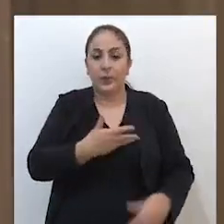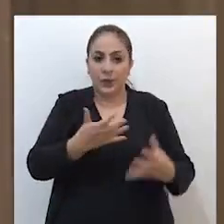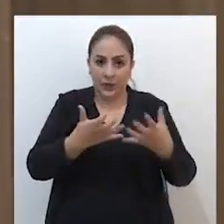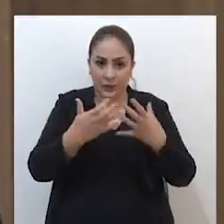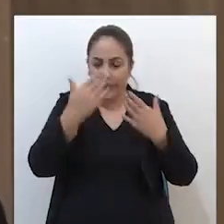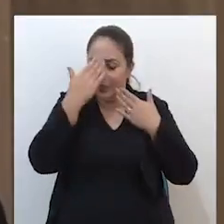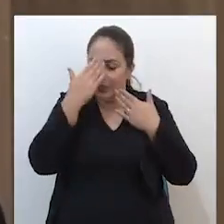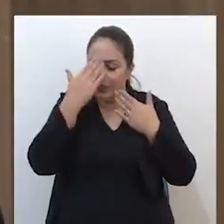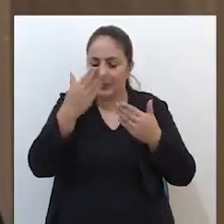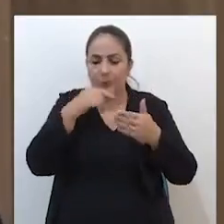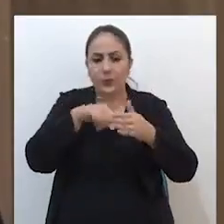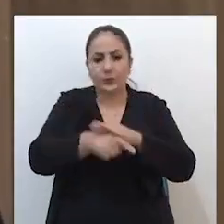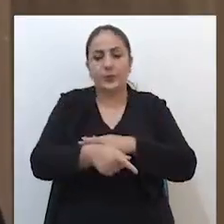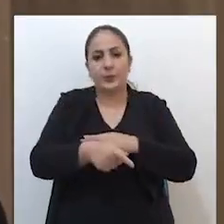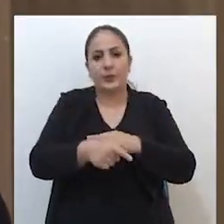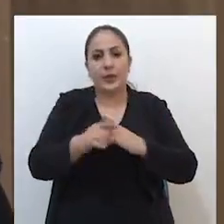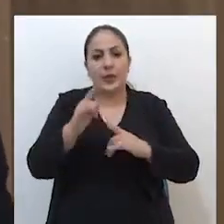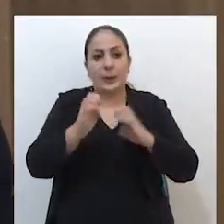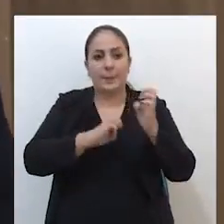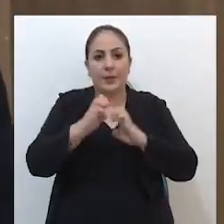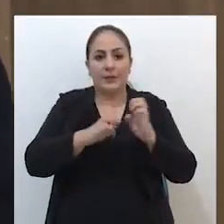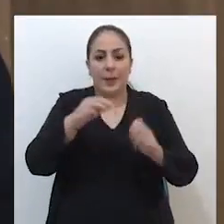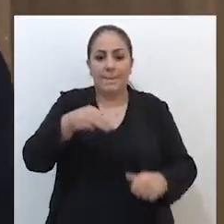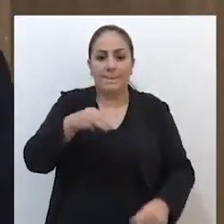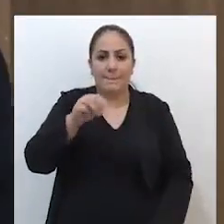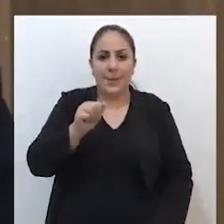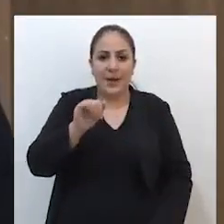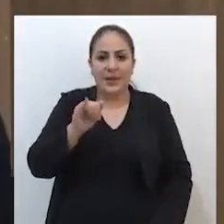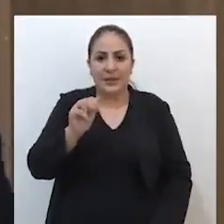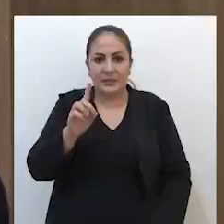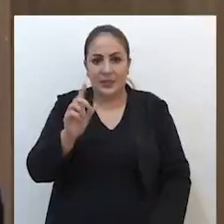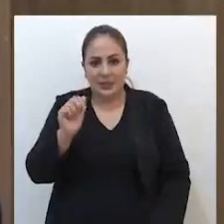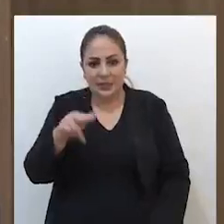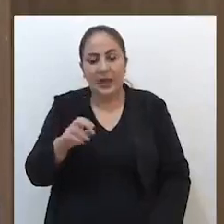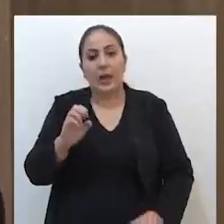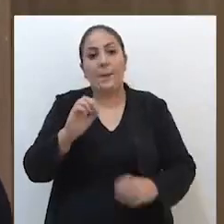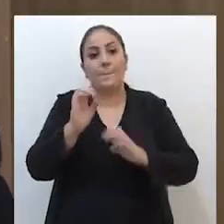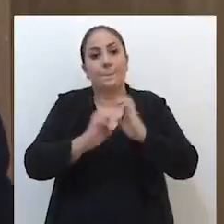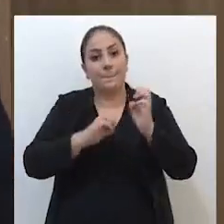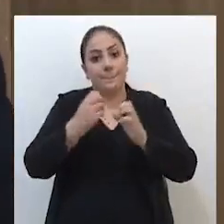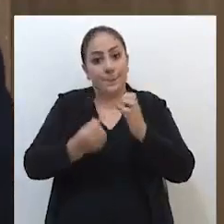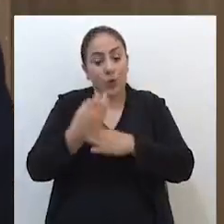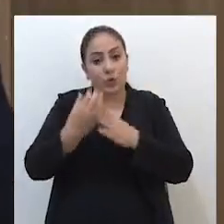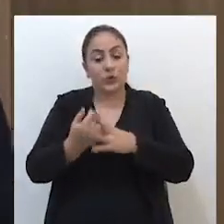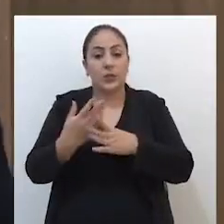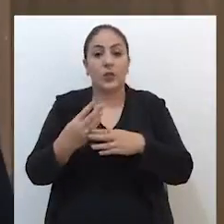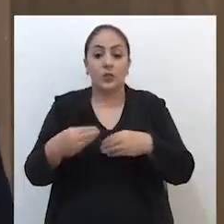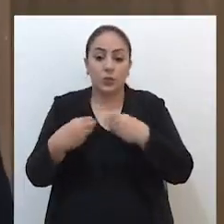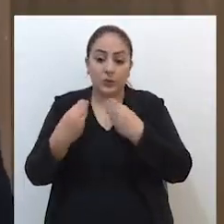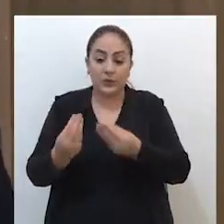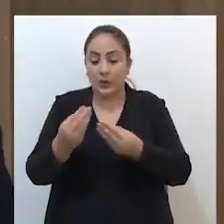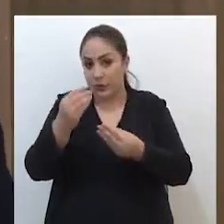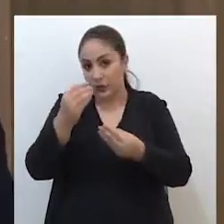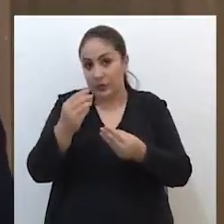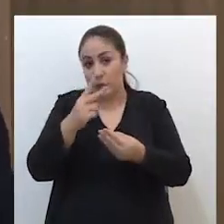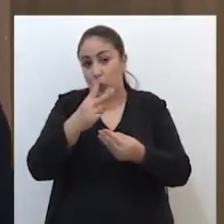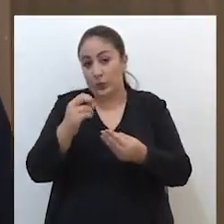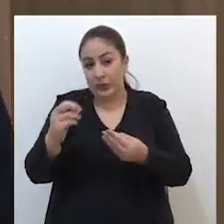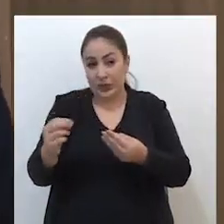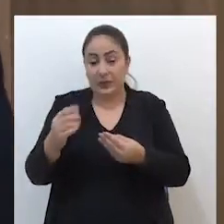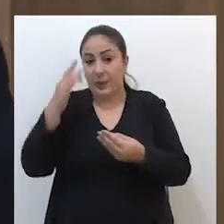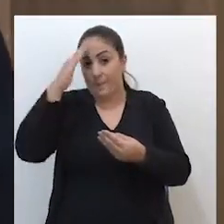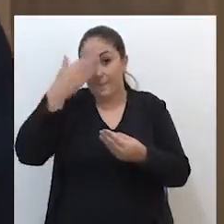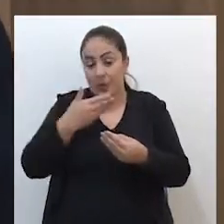Nós queremos agradecer imensamente a empresa do Maidana que produziu e esta doação de 200 máscaras para São Vicente